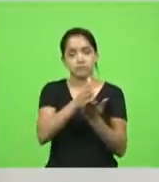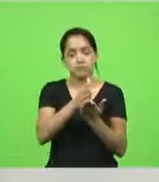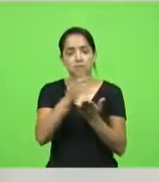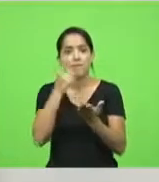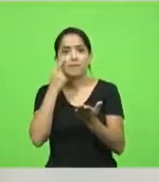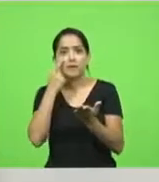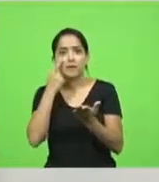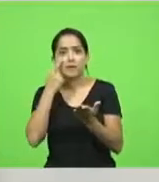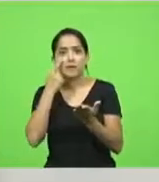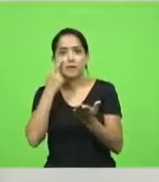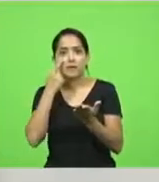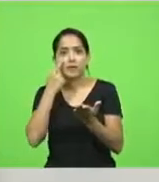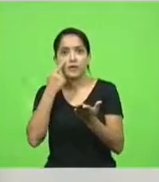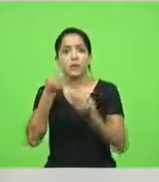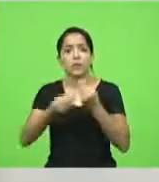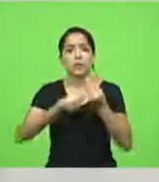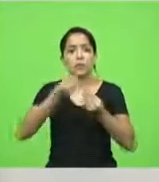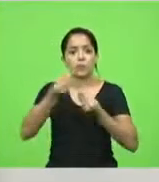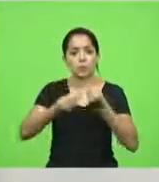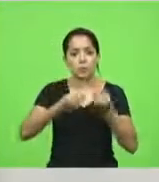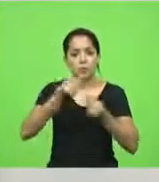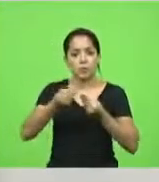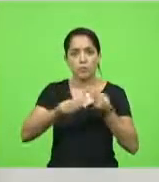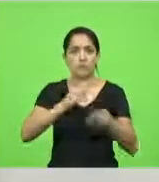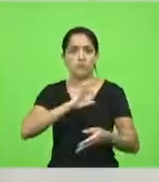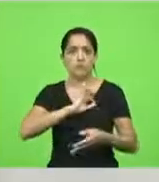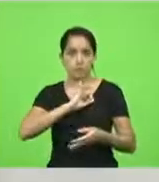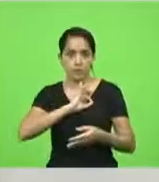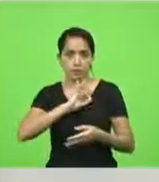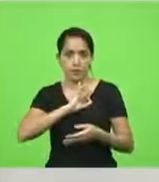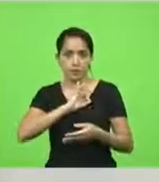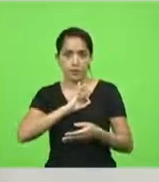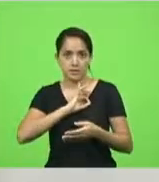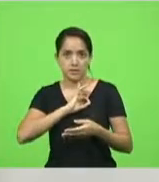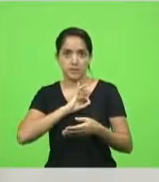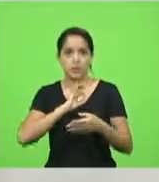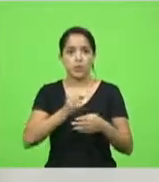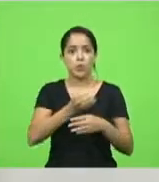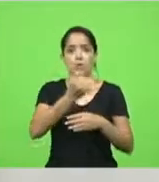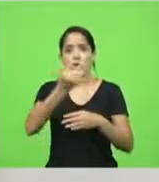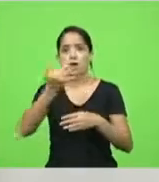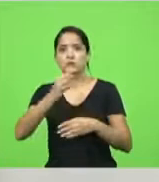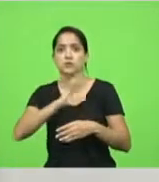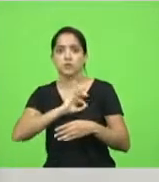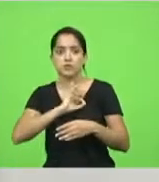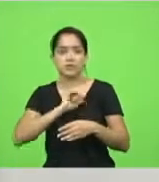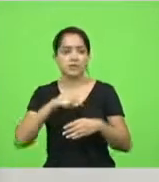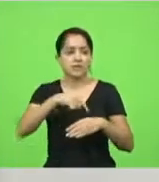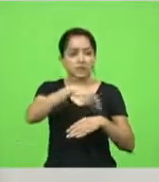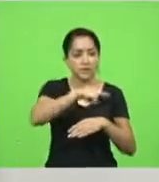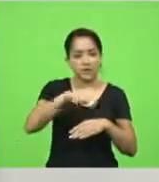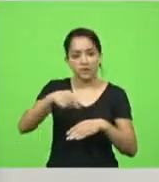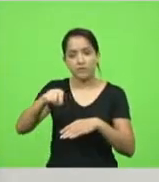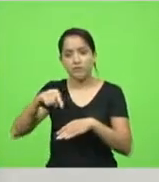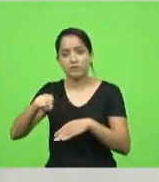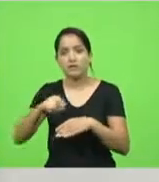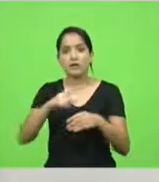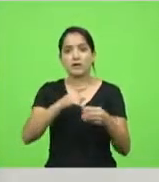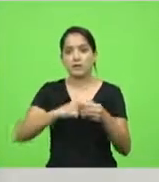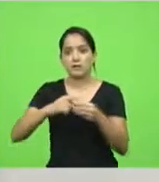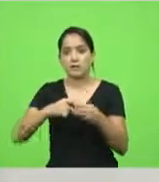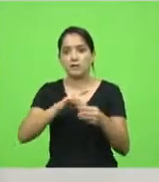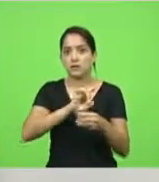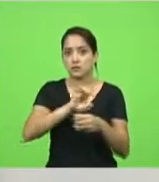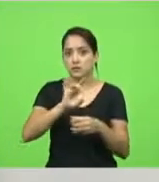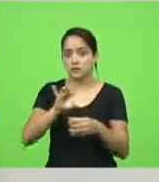como é que a polícia está fazendo essa distribuição. Eu queria propor, deputado